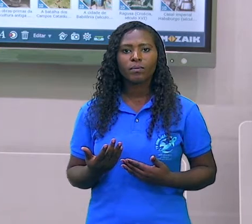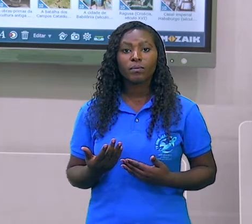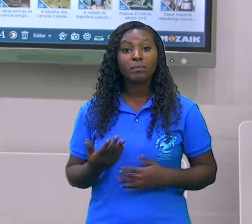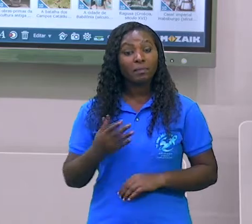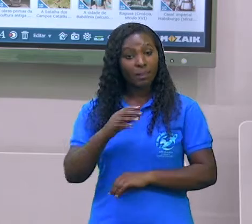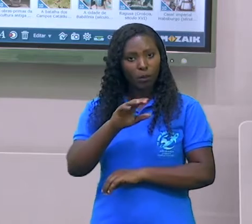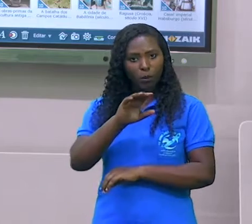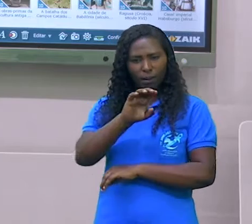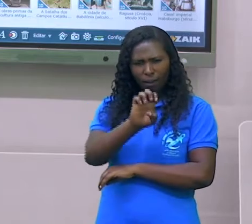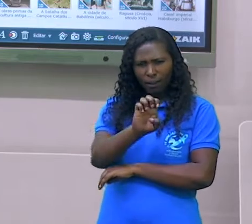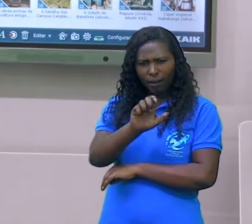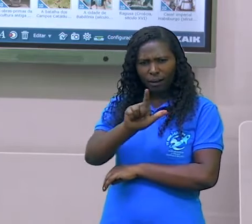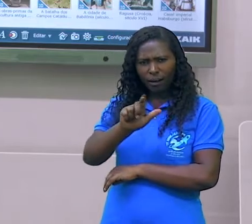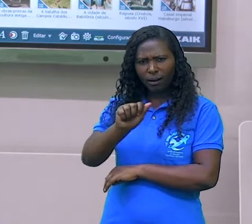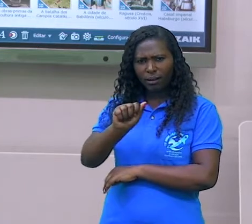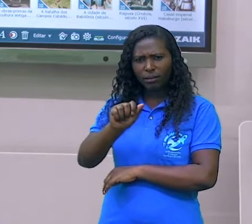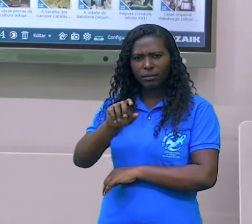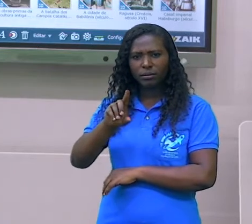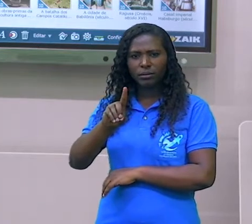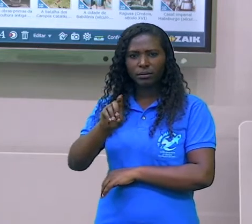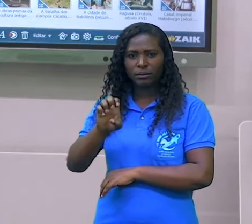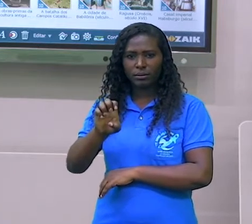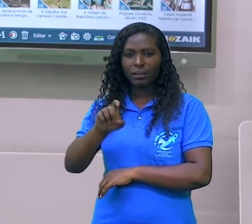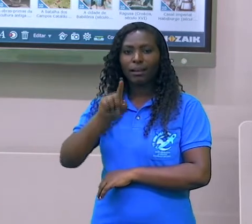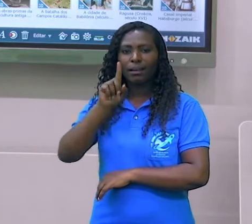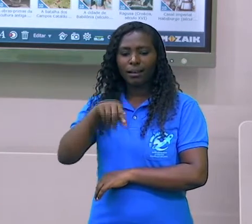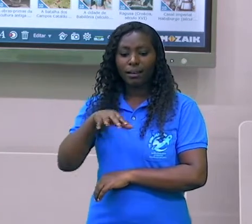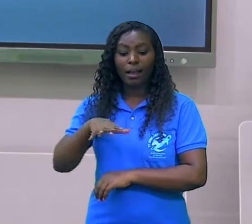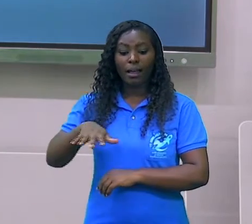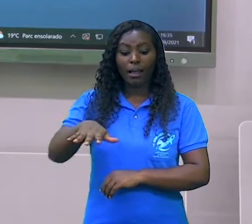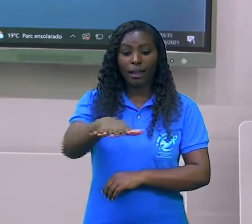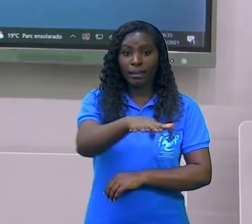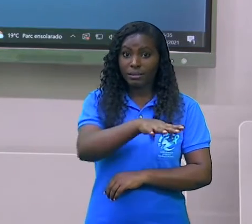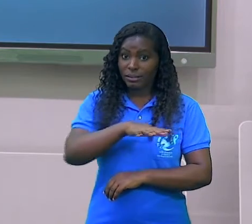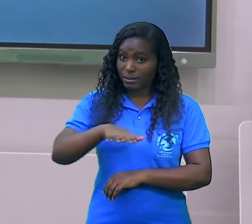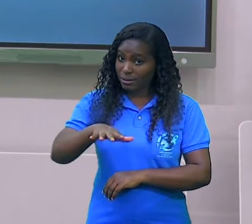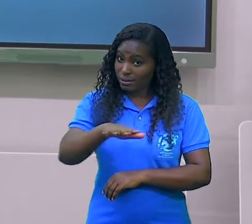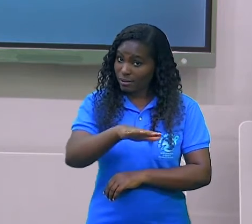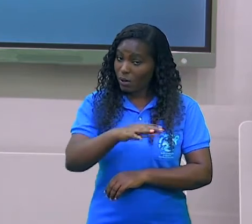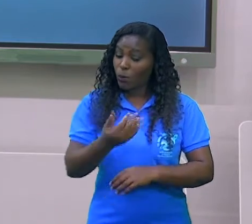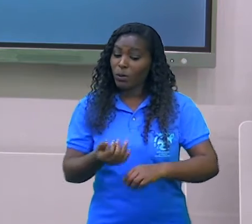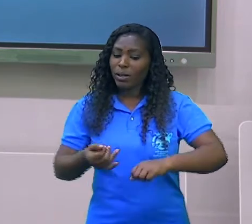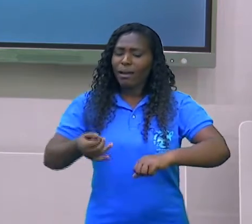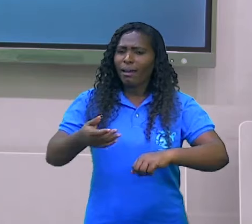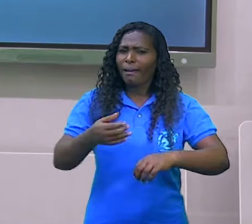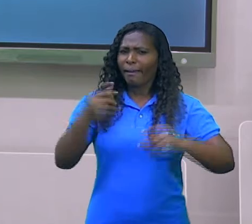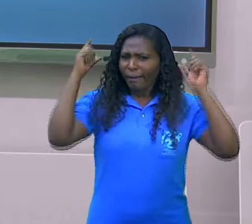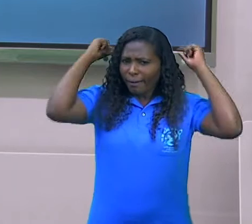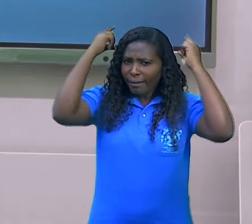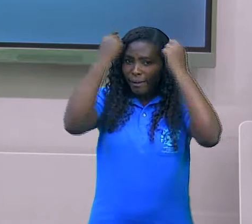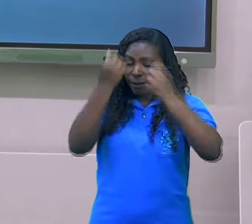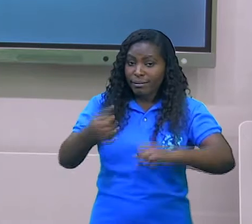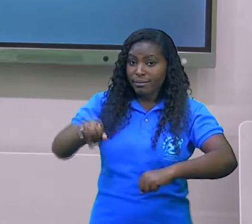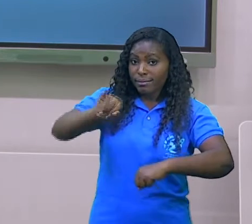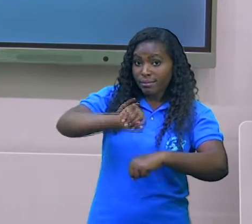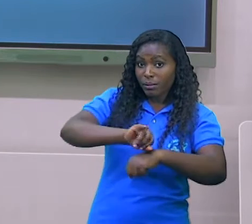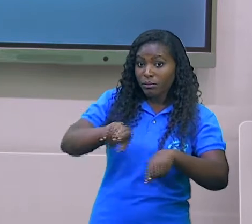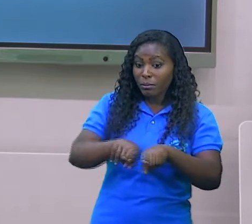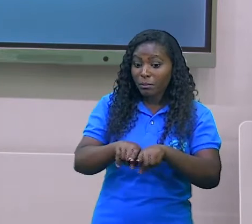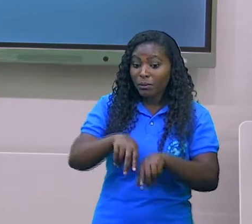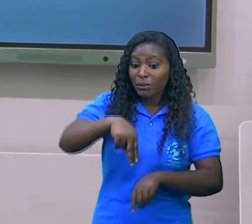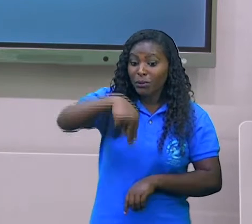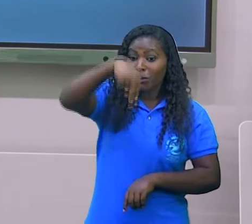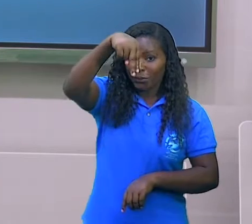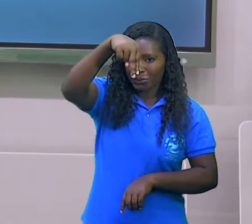A Hélade é a região entre a Grécia Central e a Grécia do Norte, cujos